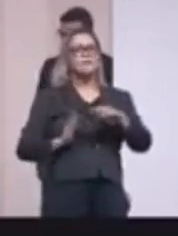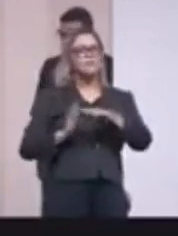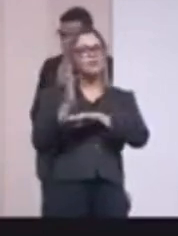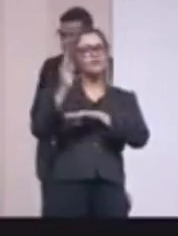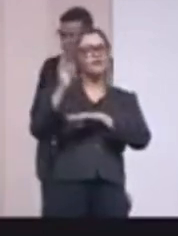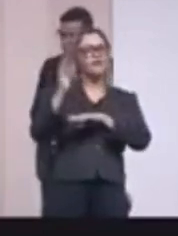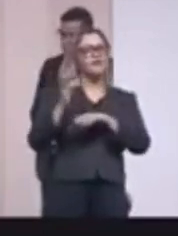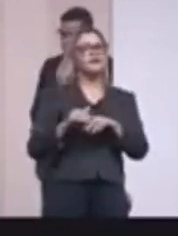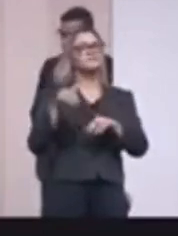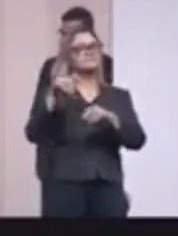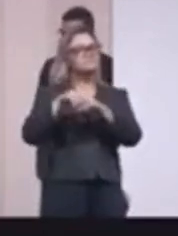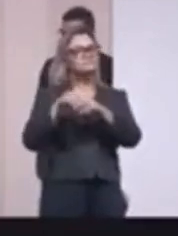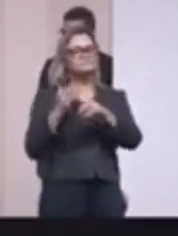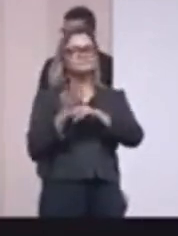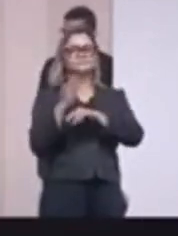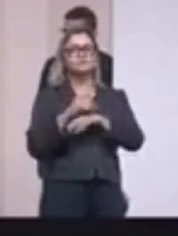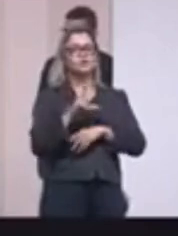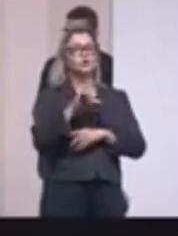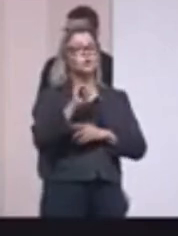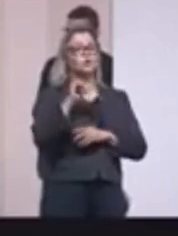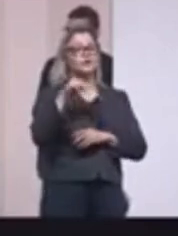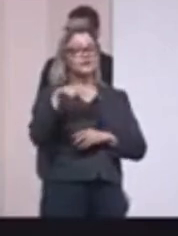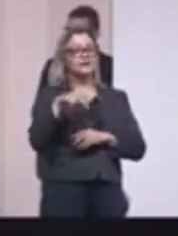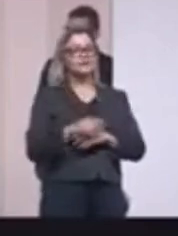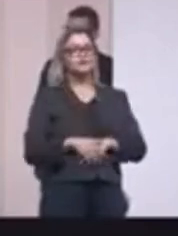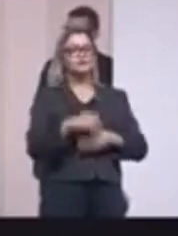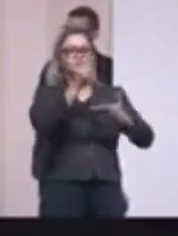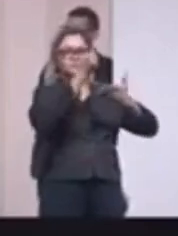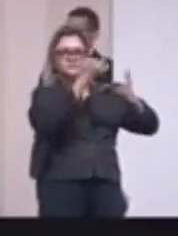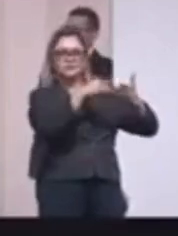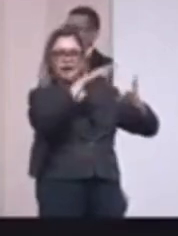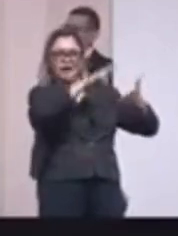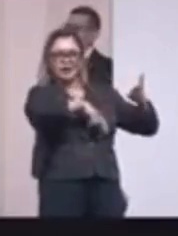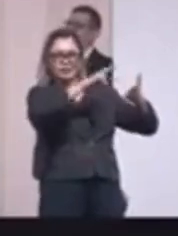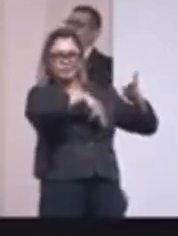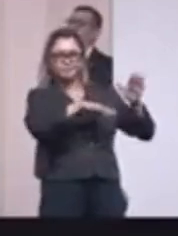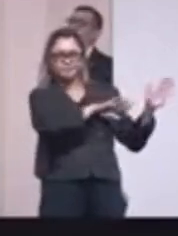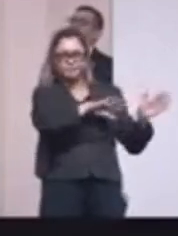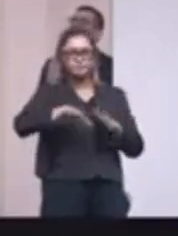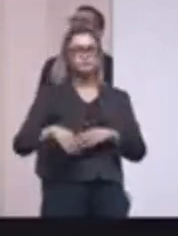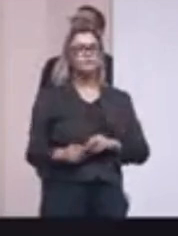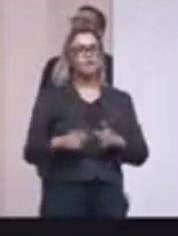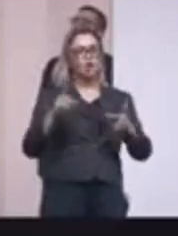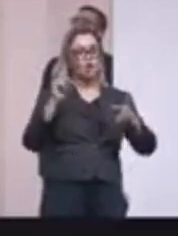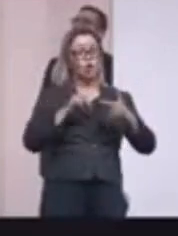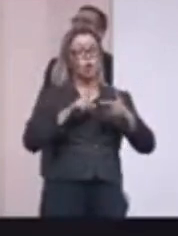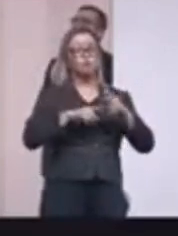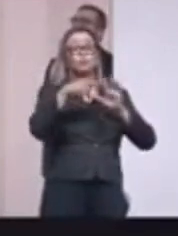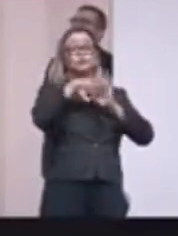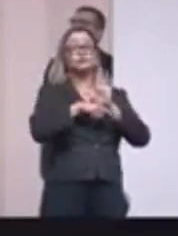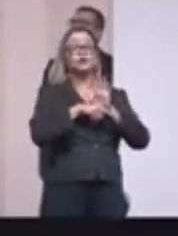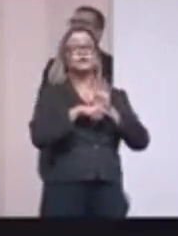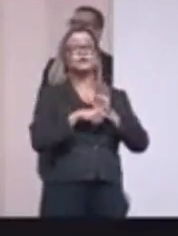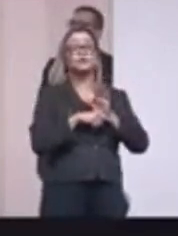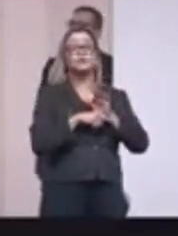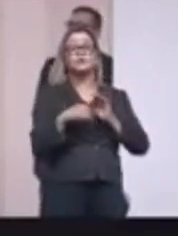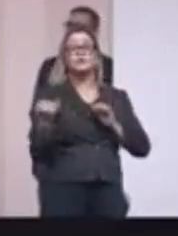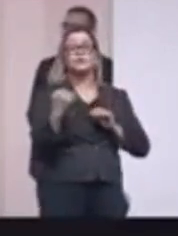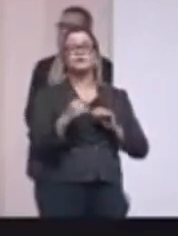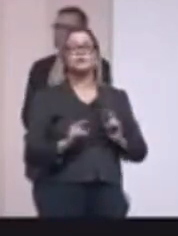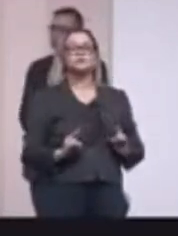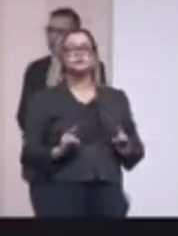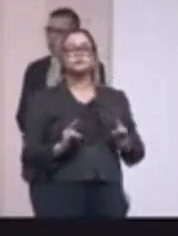projeto, em especial o Olim, que foi o nosso relator. Outro projeto importante é o de habitação, então um projeto